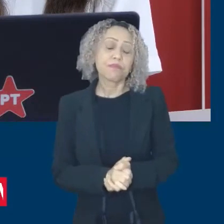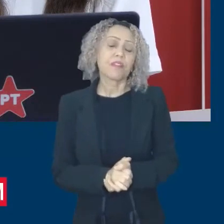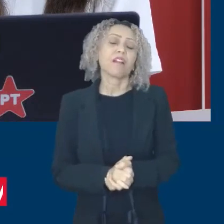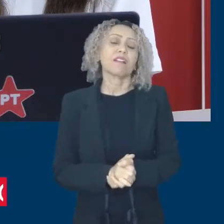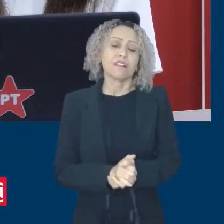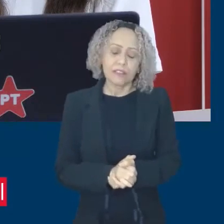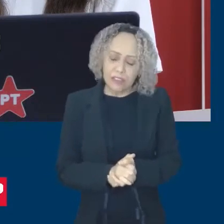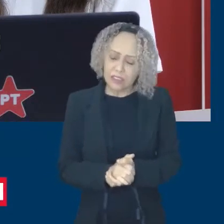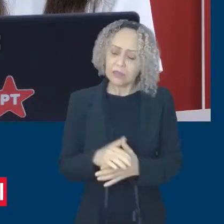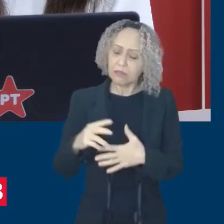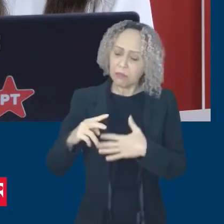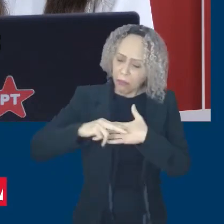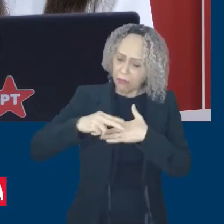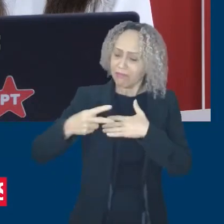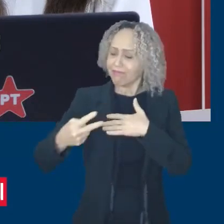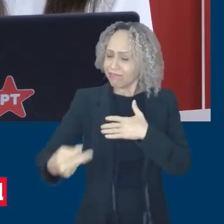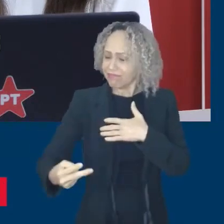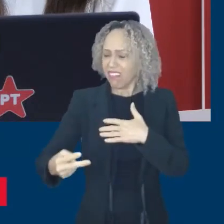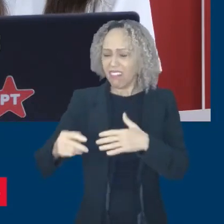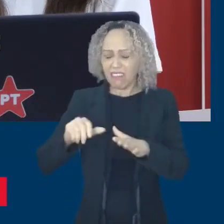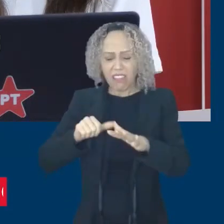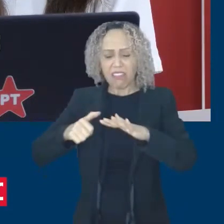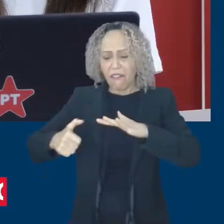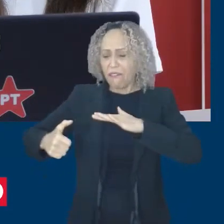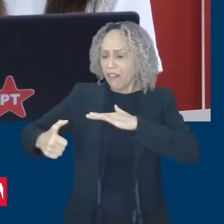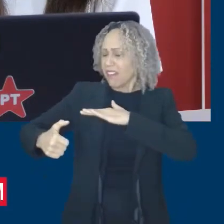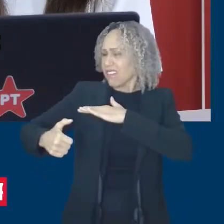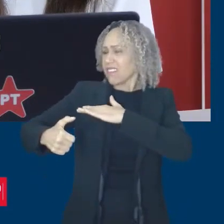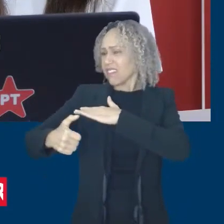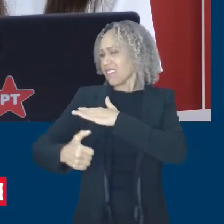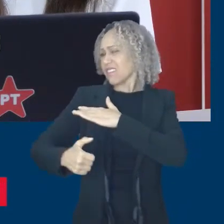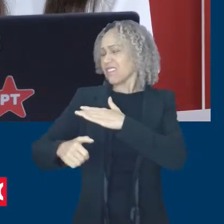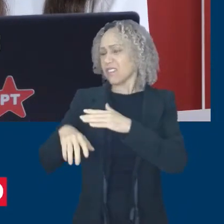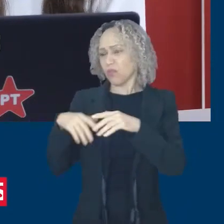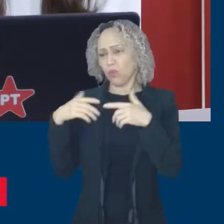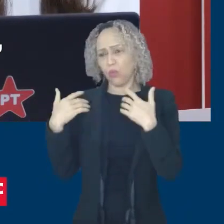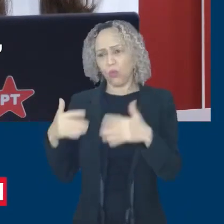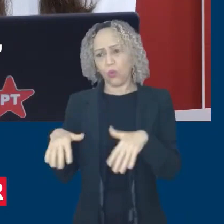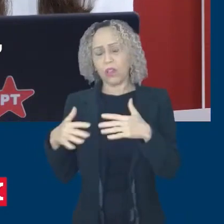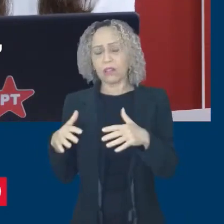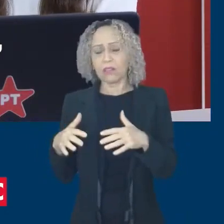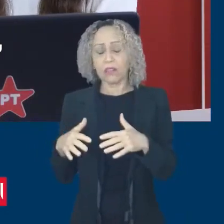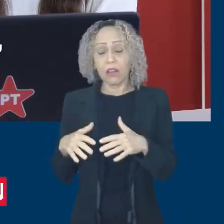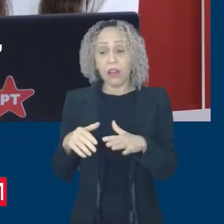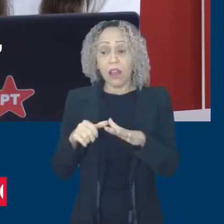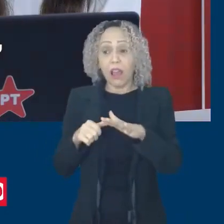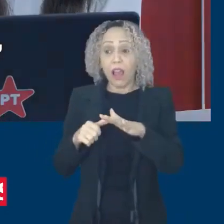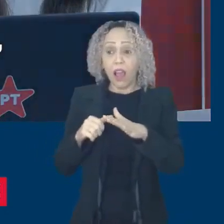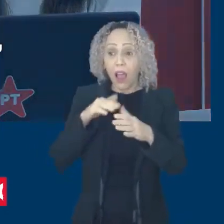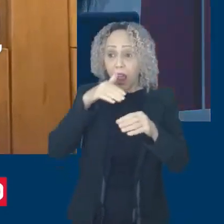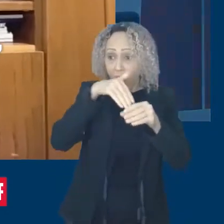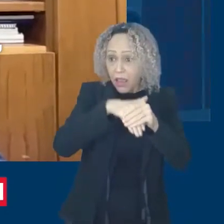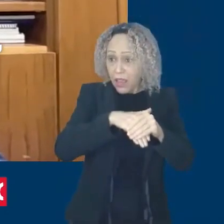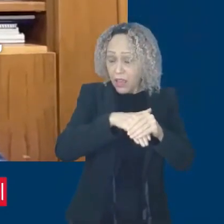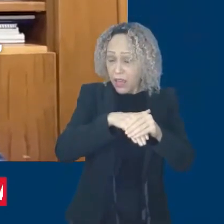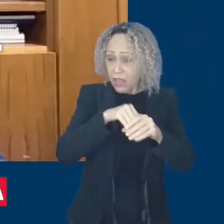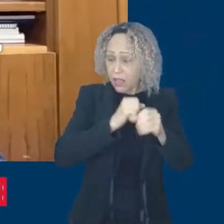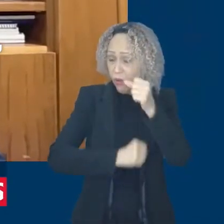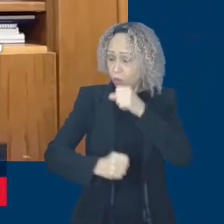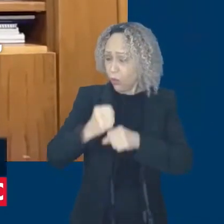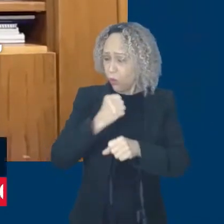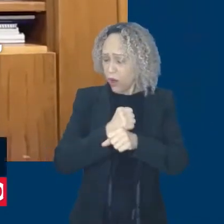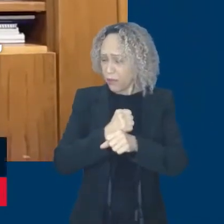decorrentes justamente de tantas fake news. Imaginemos, a fake news quase compromete a eleição do ano passado. Imagina o